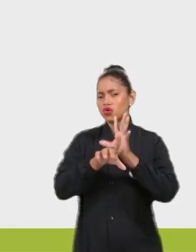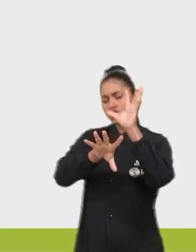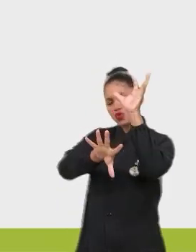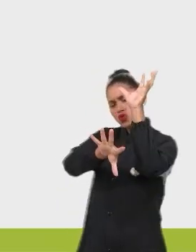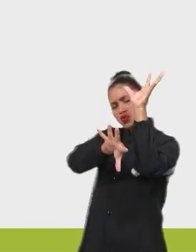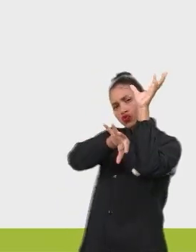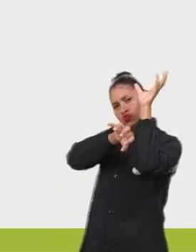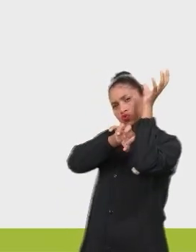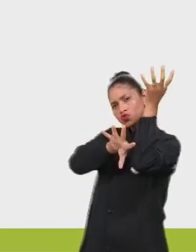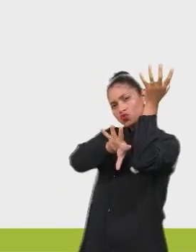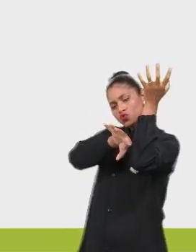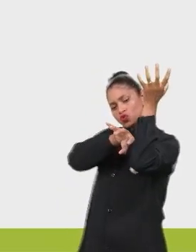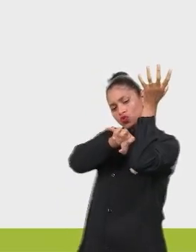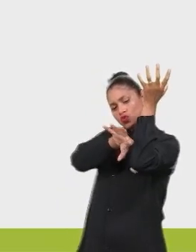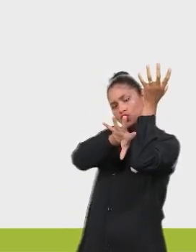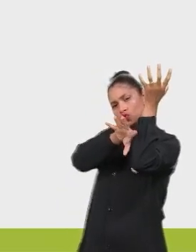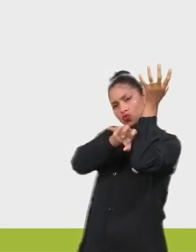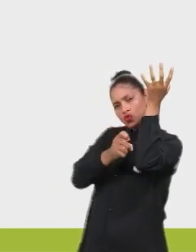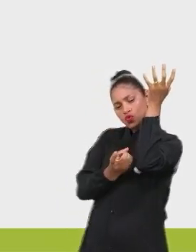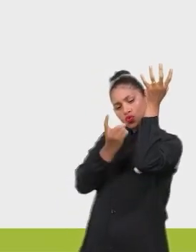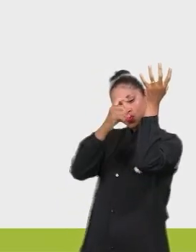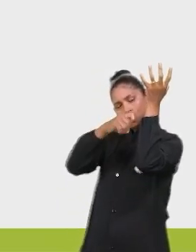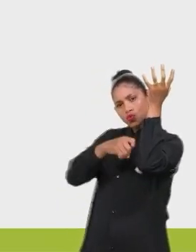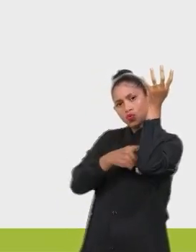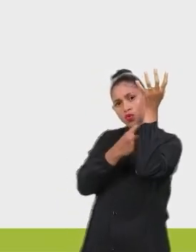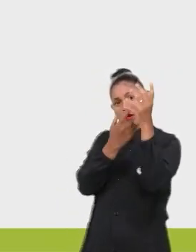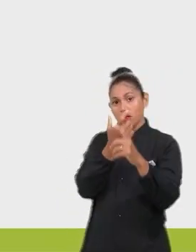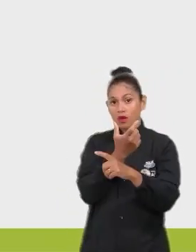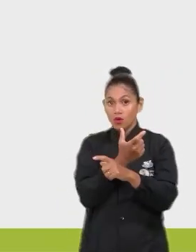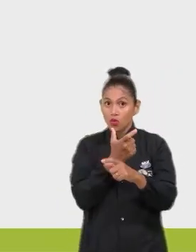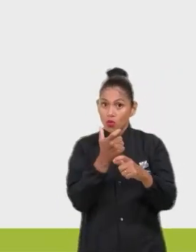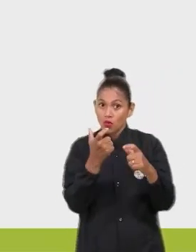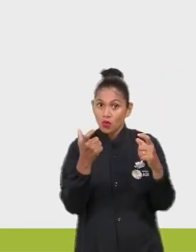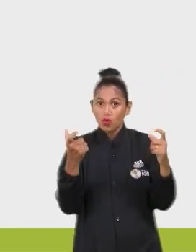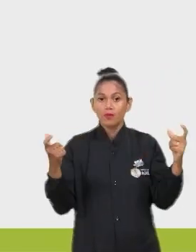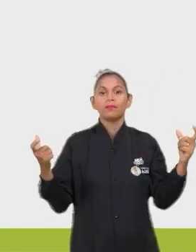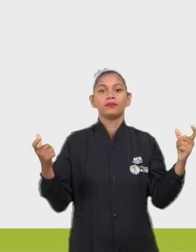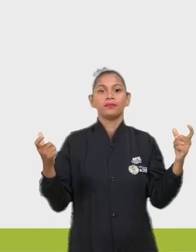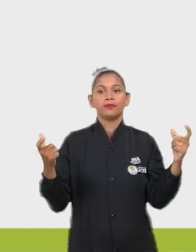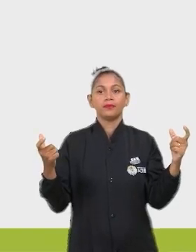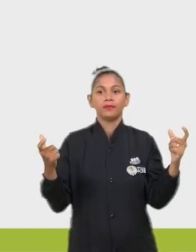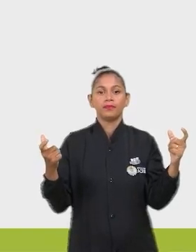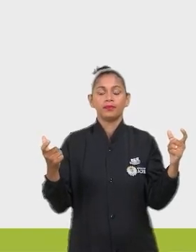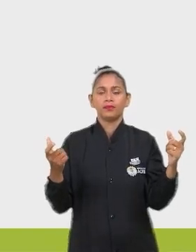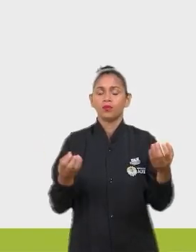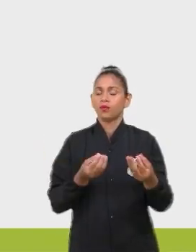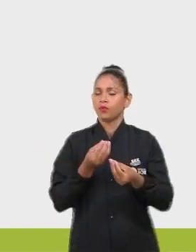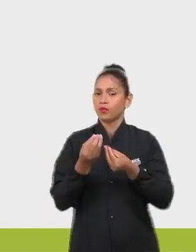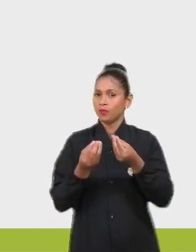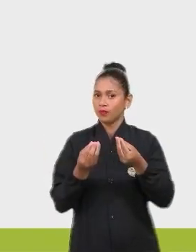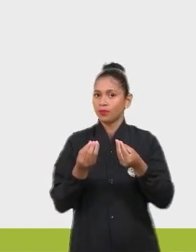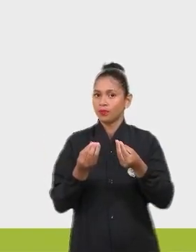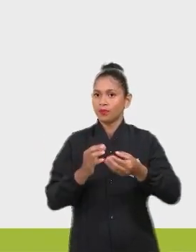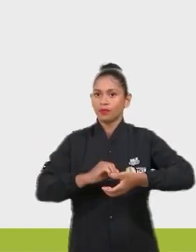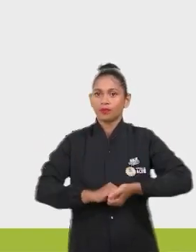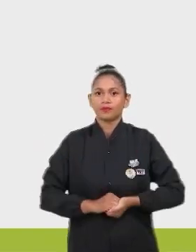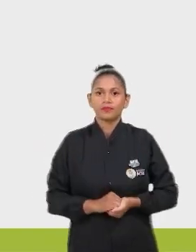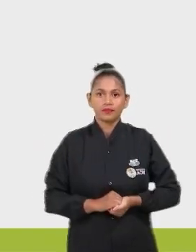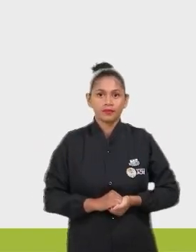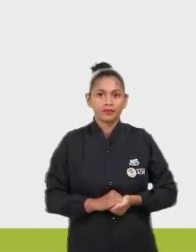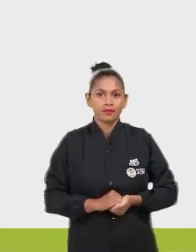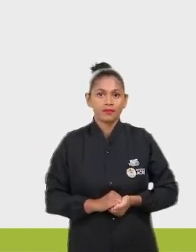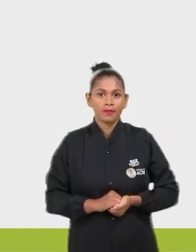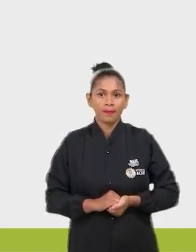pelas plantas, ele é aumentado. Bom, eu vou parar por aqui e vou para a próxima informação.